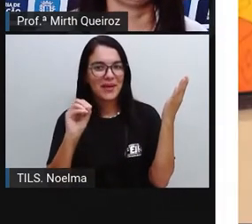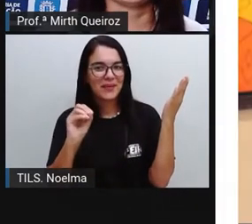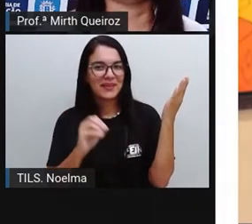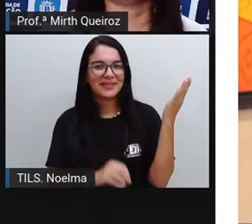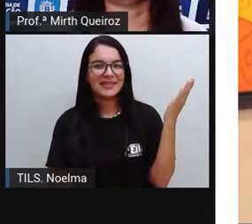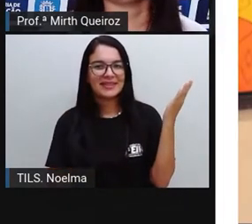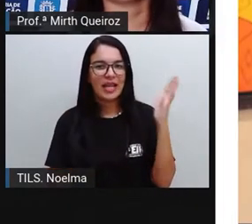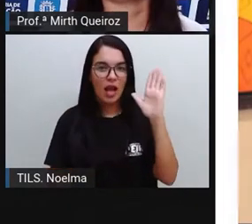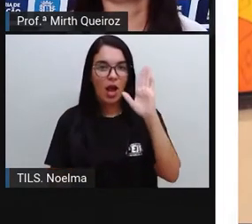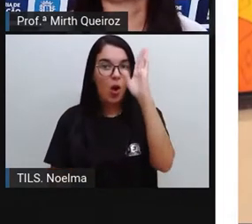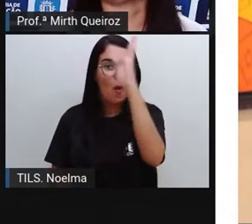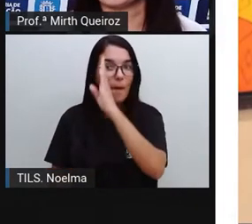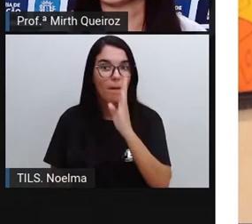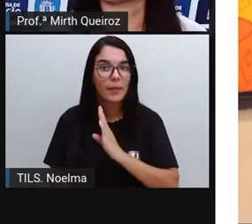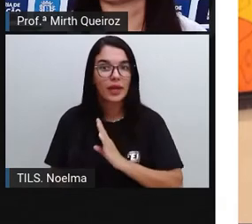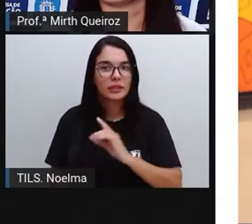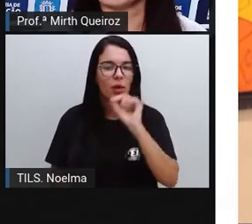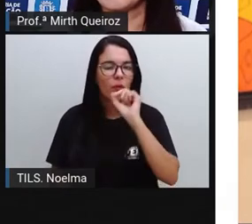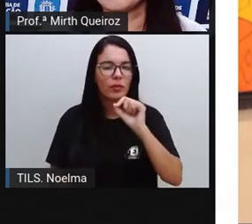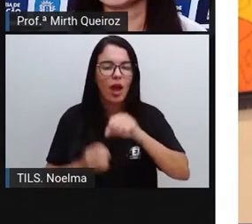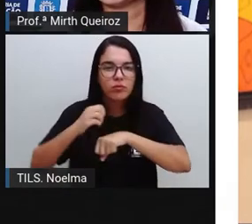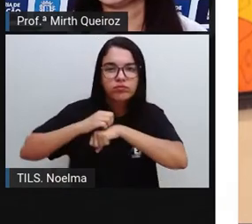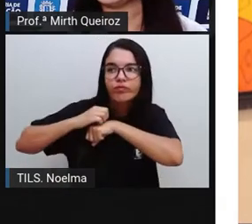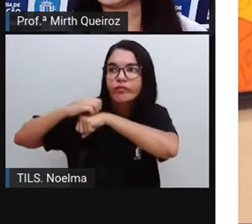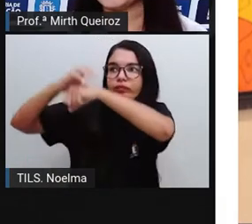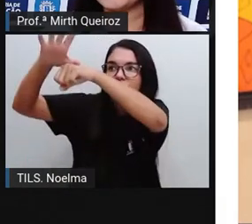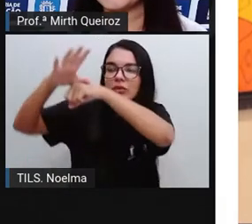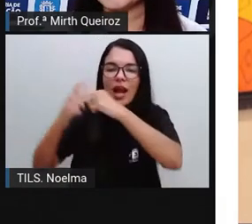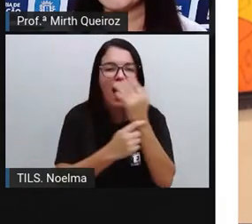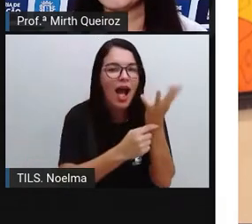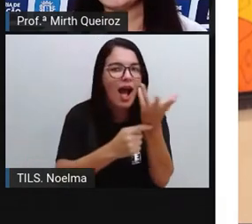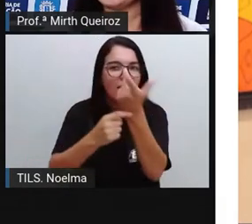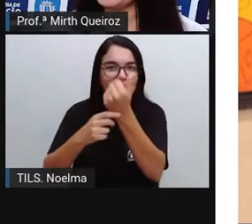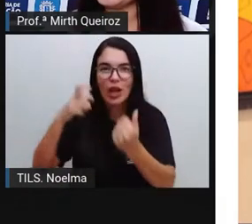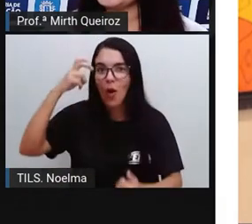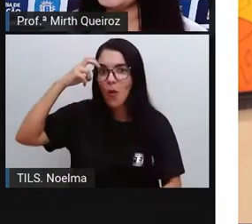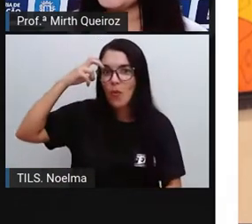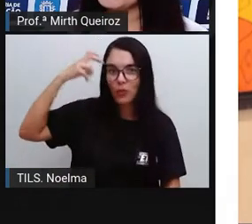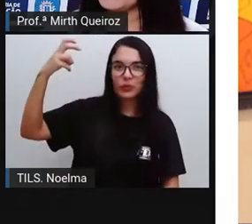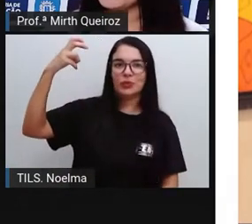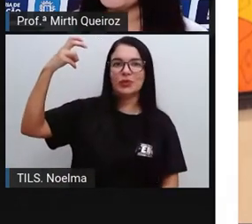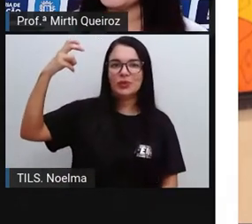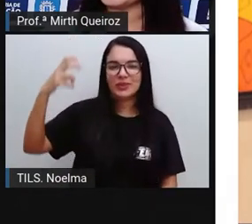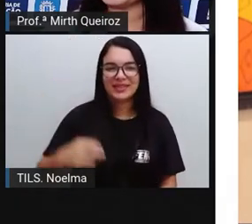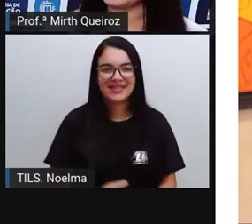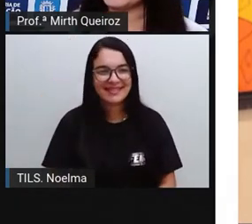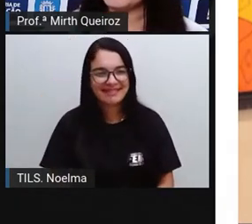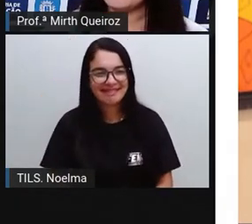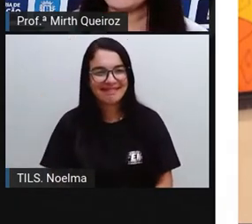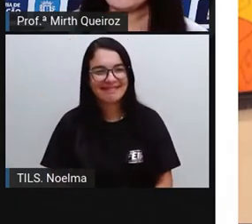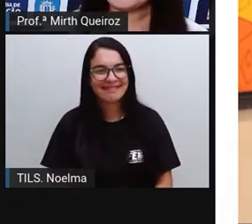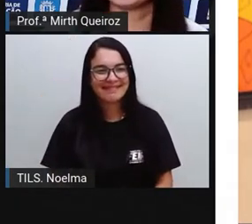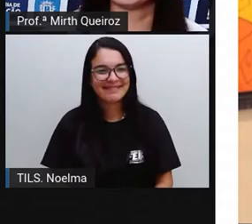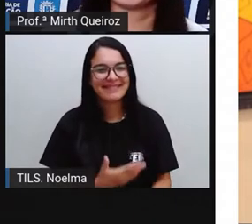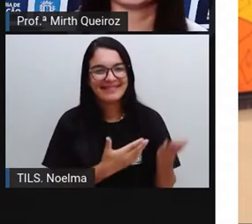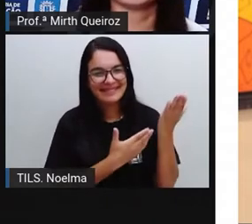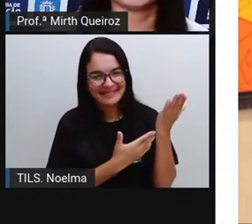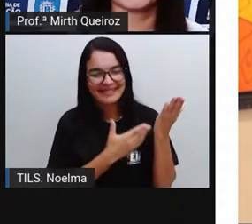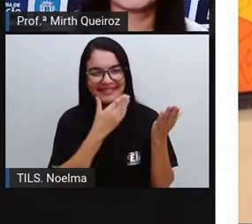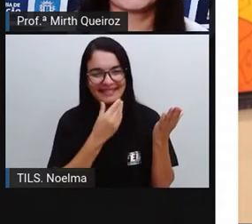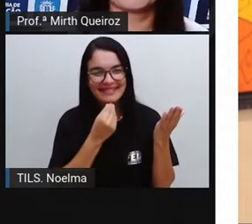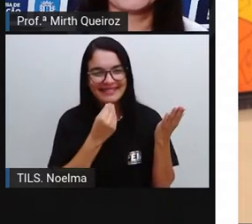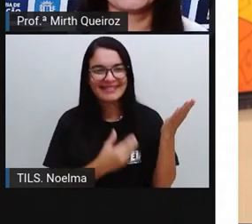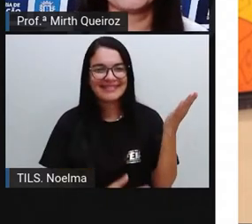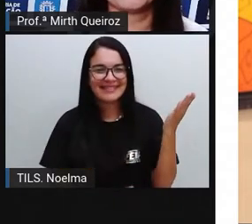o Brasil que exporta arte e cultura, né? O Brasil que exportou, por exemplo, Romero Brito.